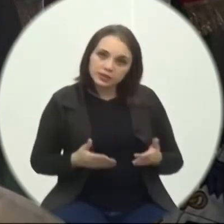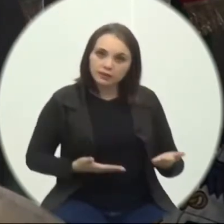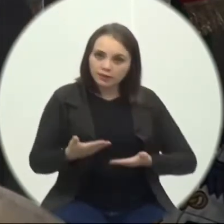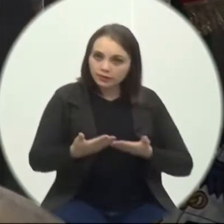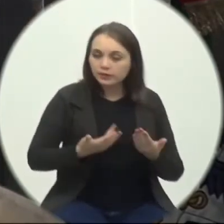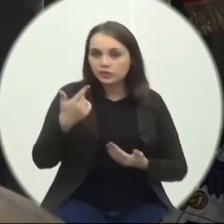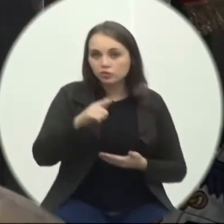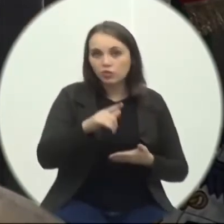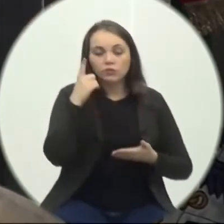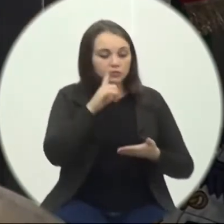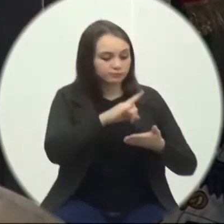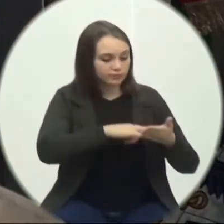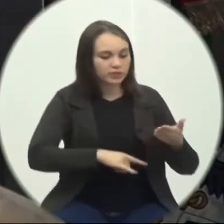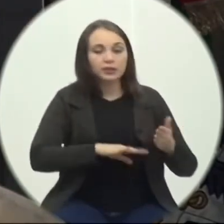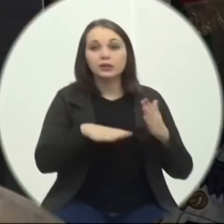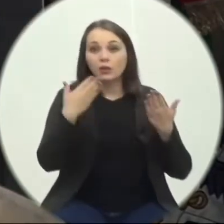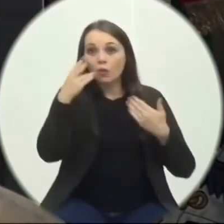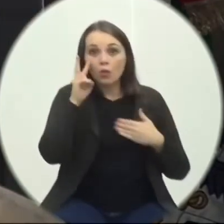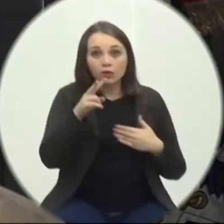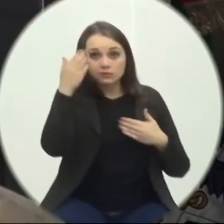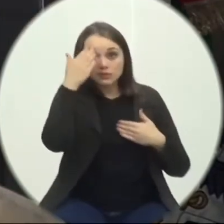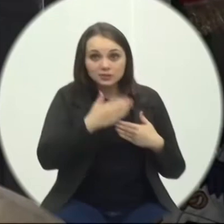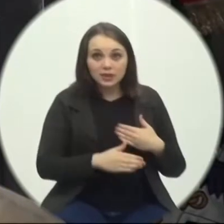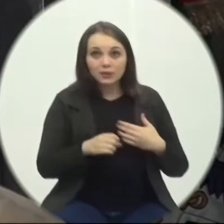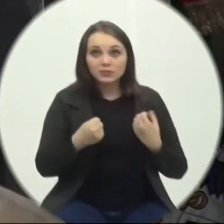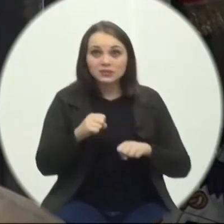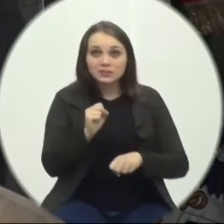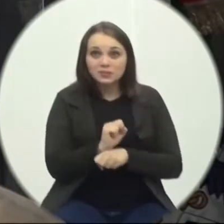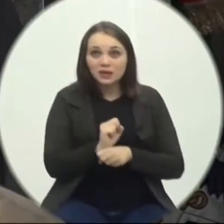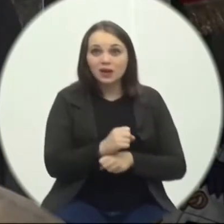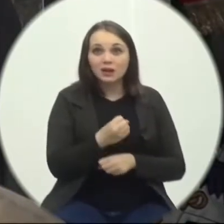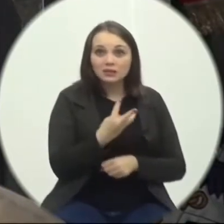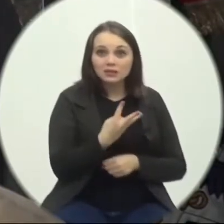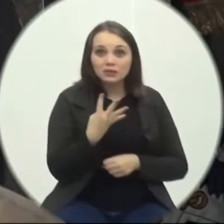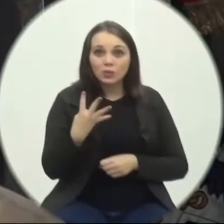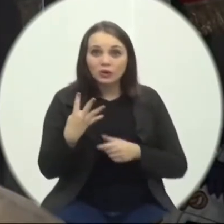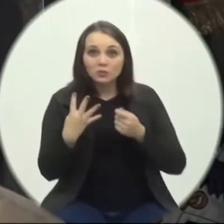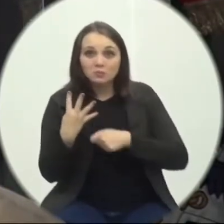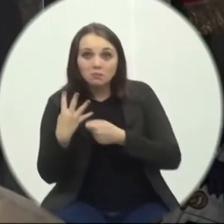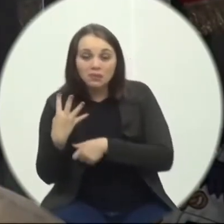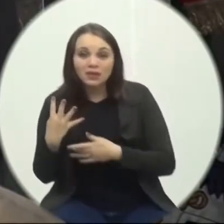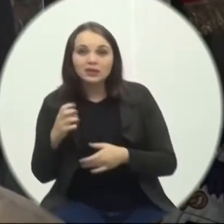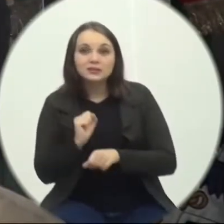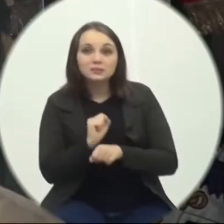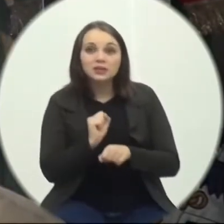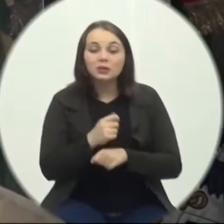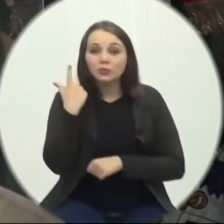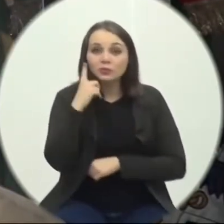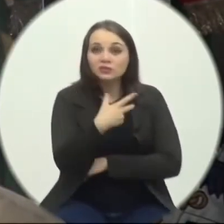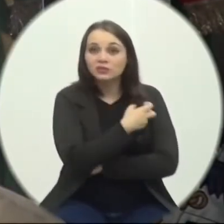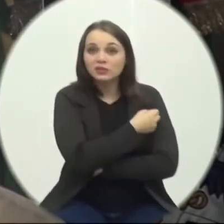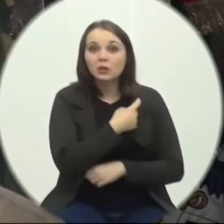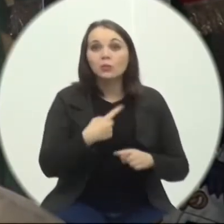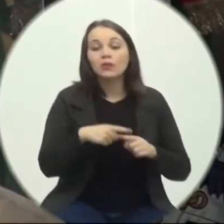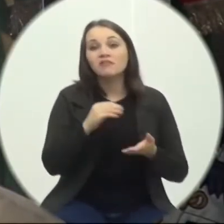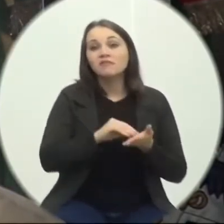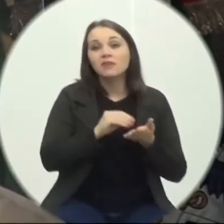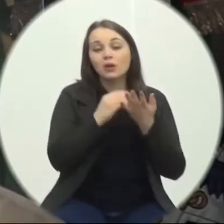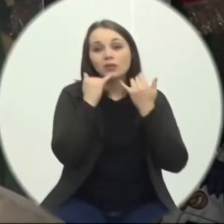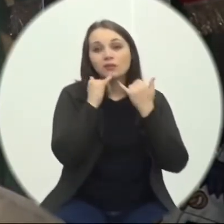Ou seja Ela vai ter que esperar Mais 3, 4 meses Para fazer uma nova vacina Há já visto o problema Que ela Que ela Por falta de informação